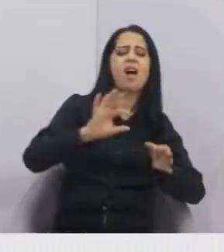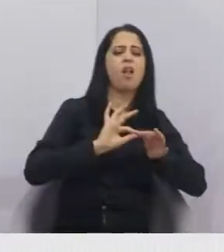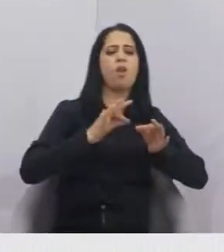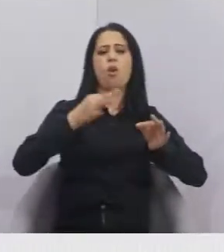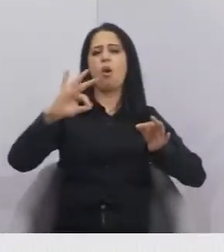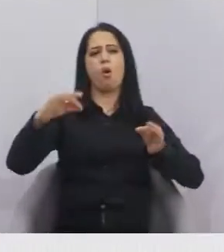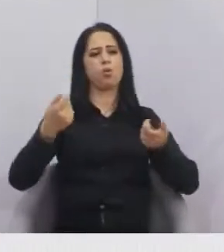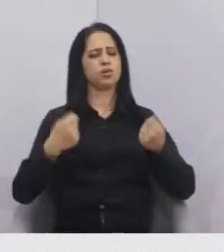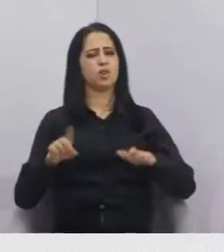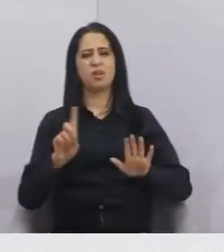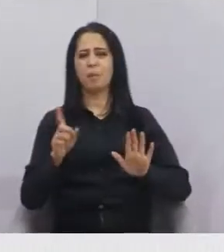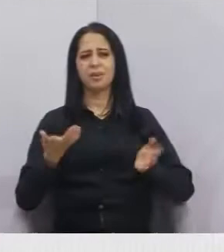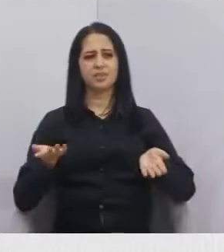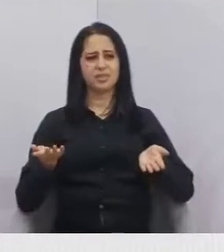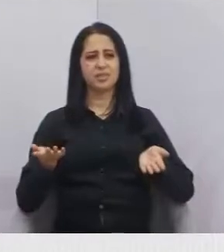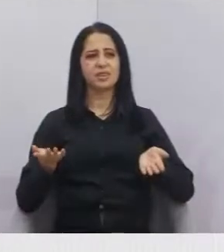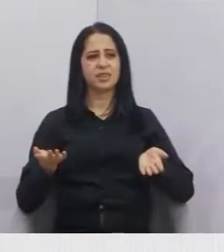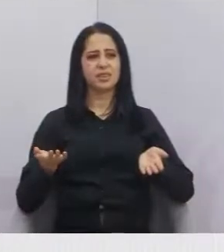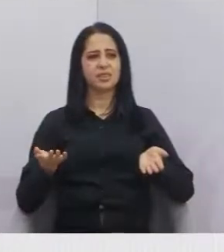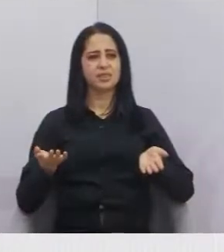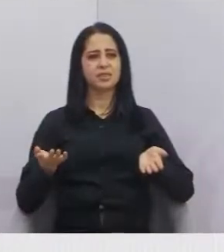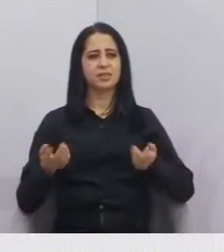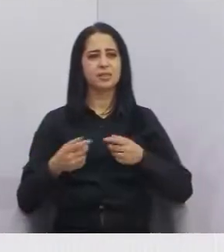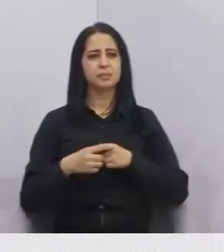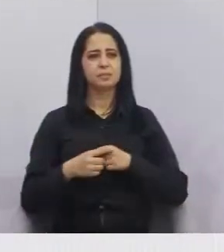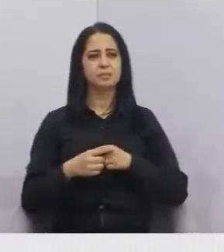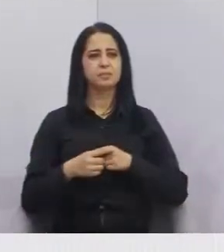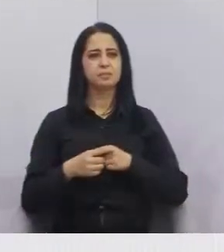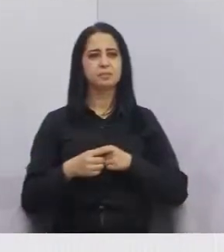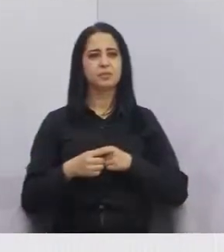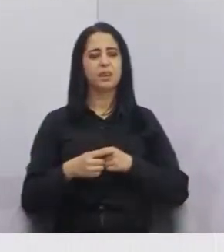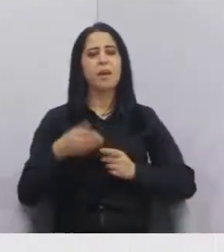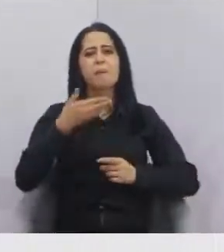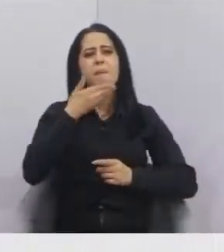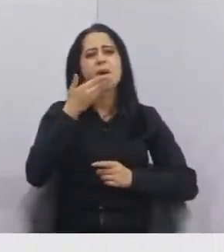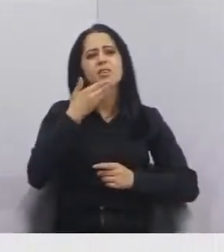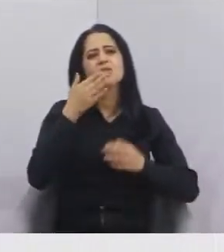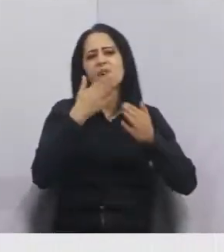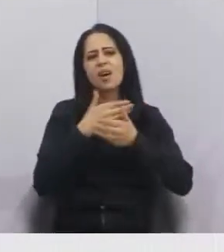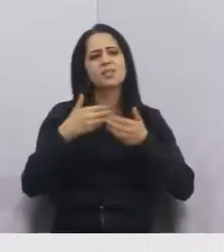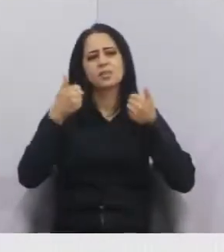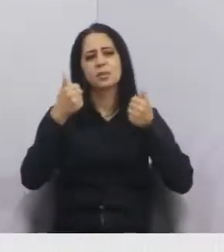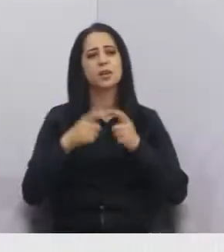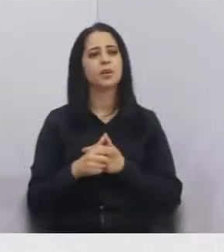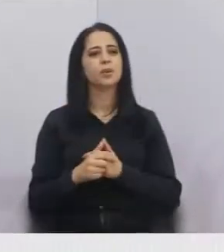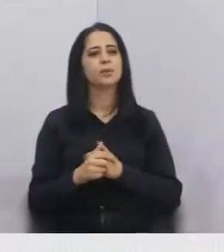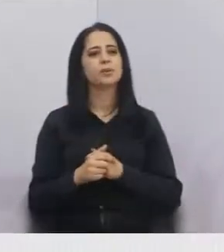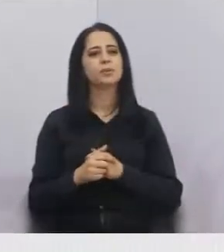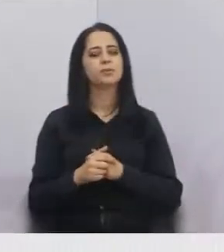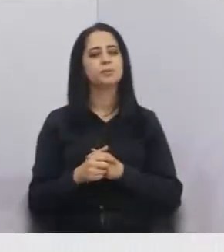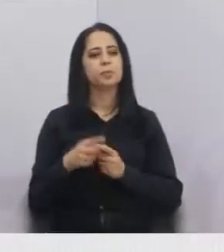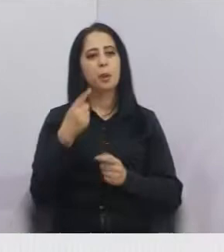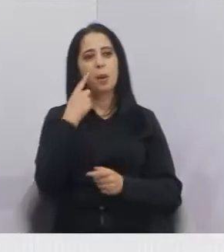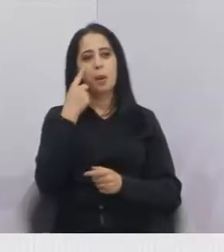está bem fácil ter o acesso para a Davi Lindo e vai facilitar para todos os moradores aqui do bairro. Mostra aqui, Jorge.